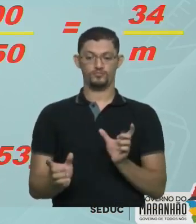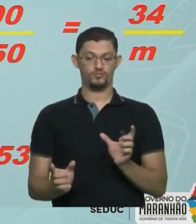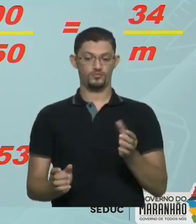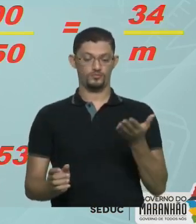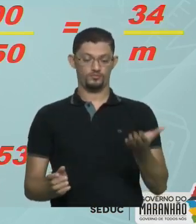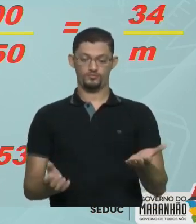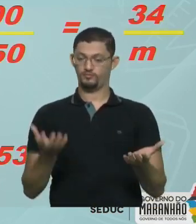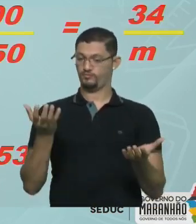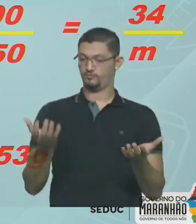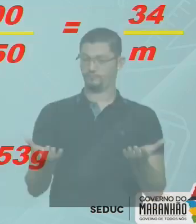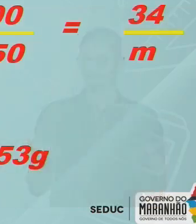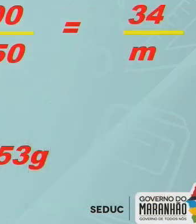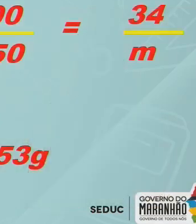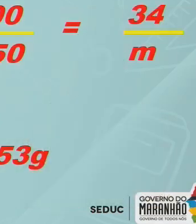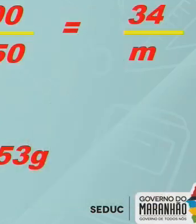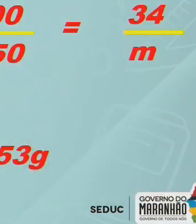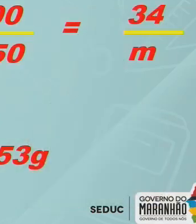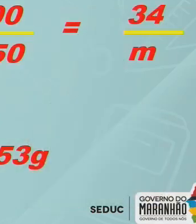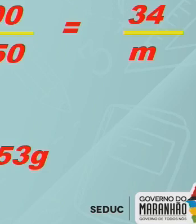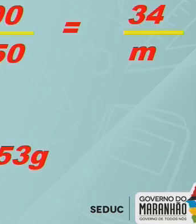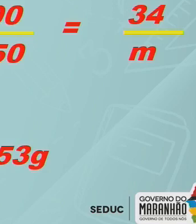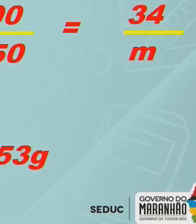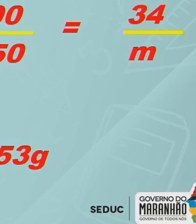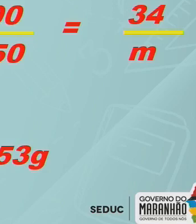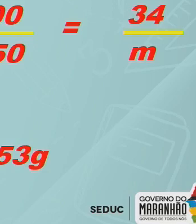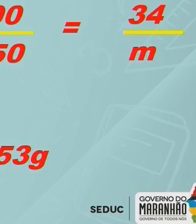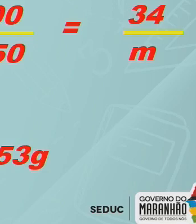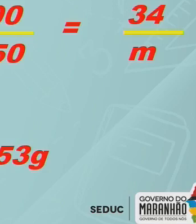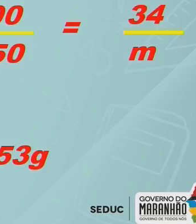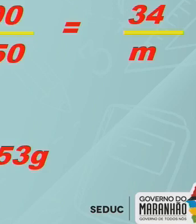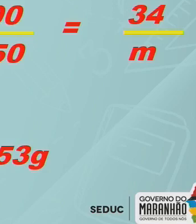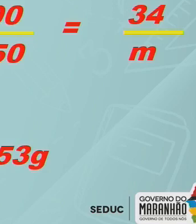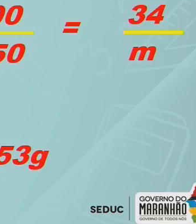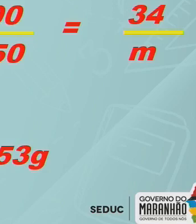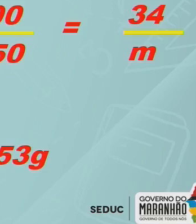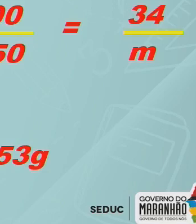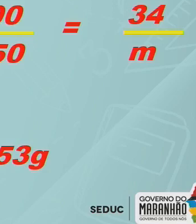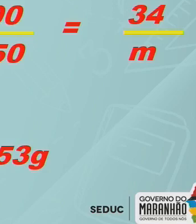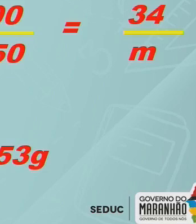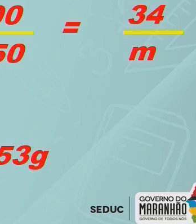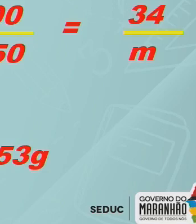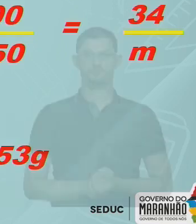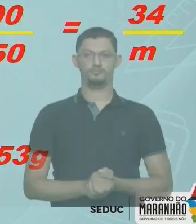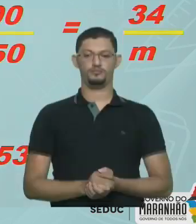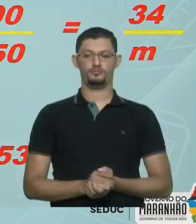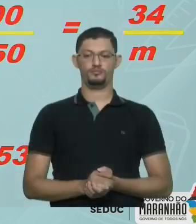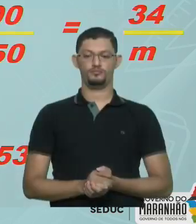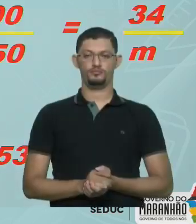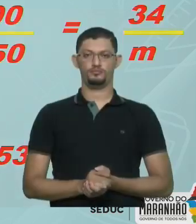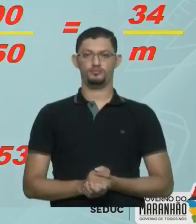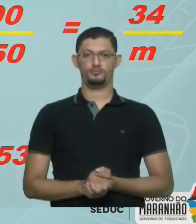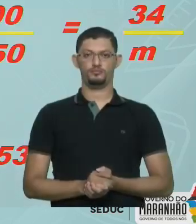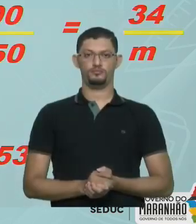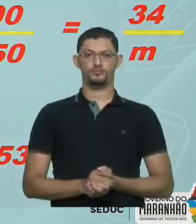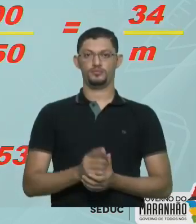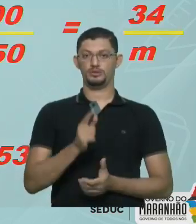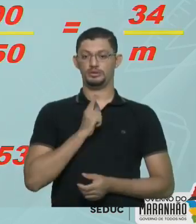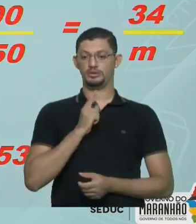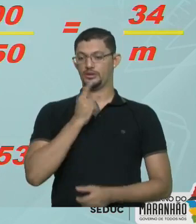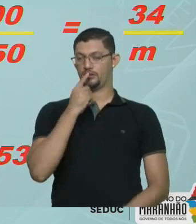Para aquela quantidade padrão de solvente Quanto é que eu dissolvo No máximo daquele determinado soluto Então ele me deu um sal Que